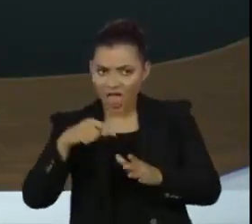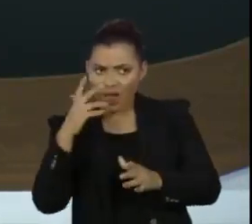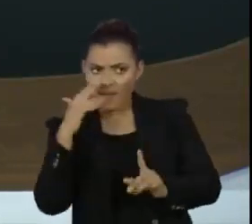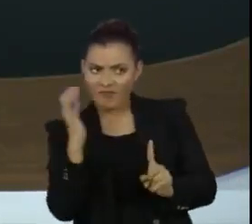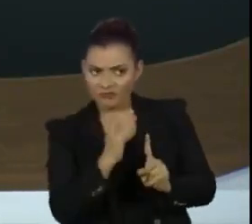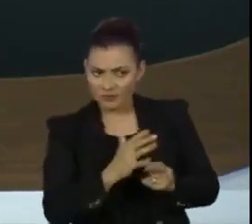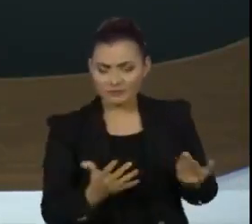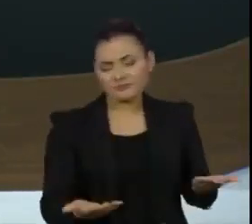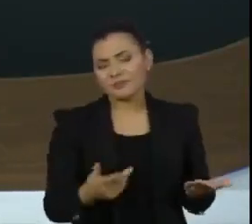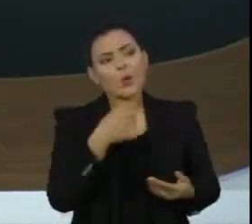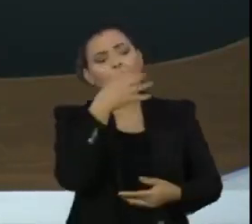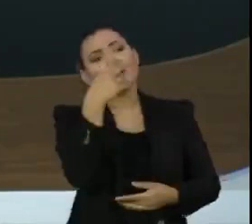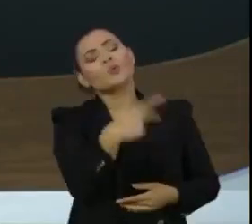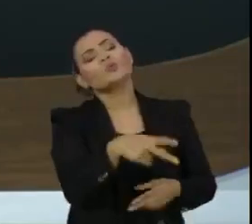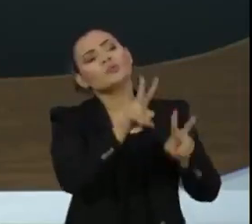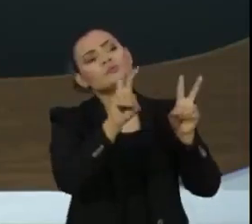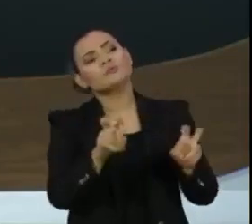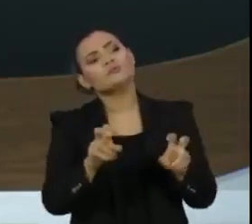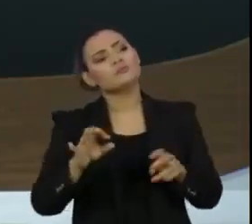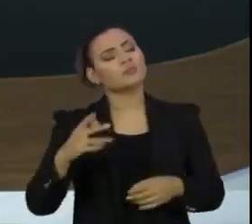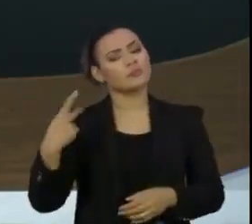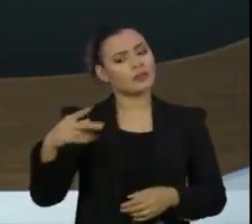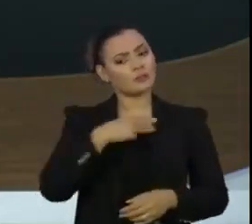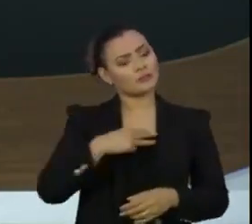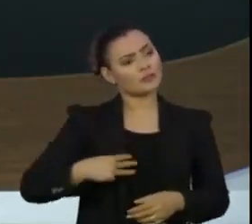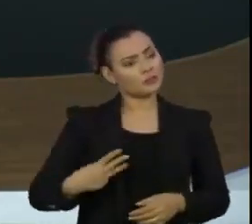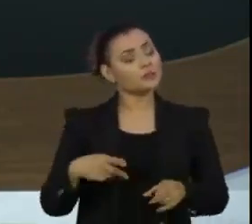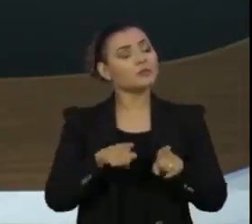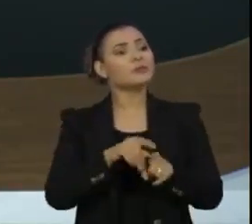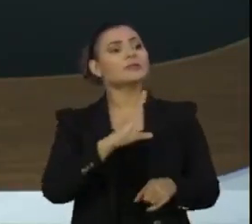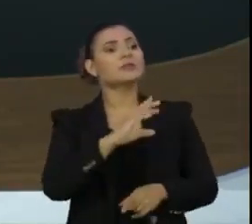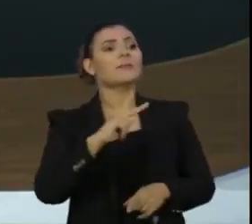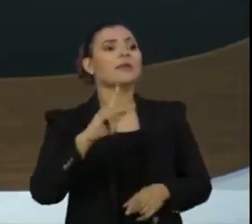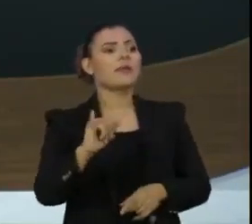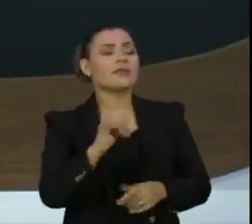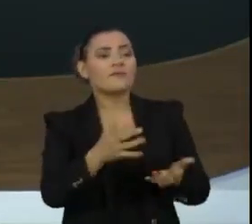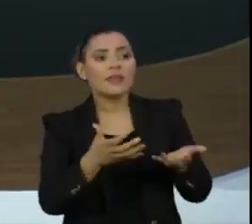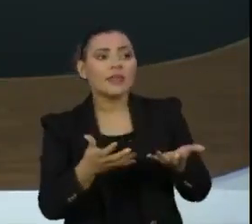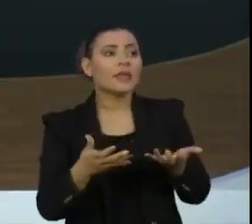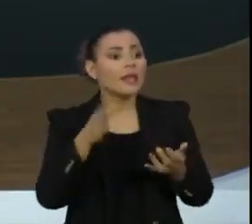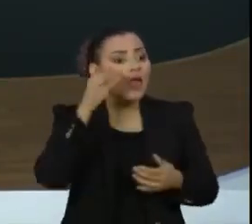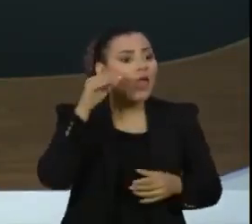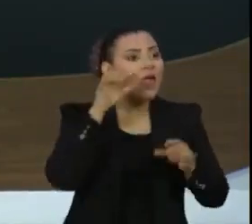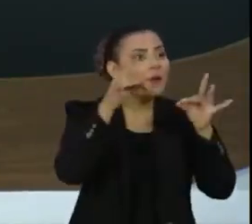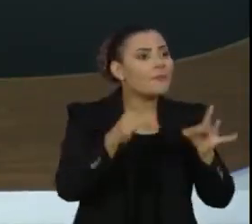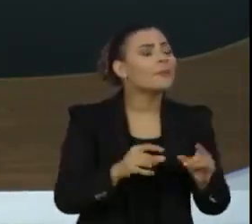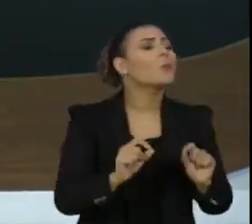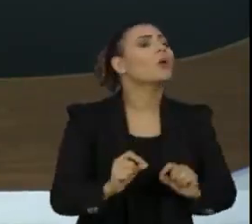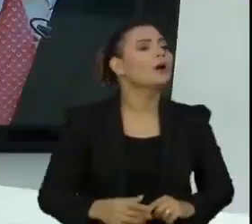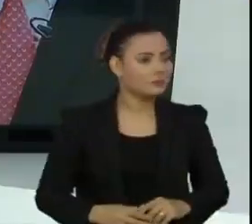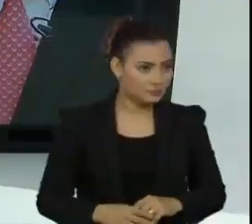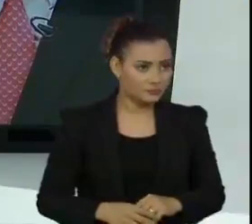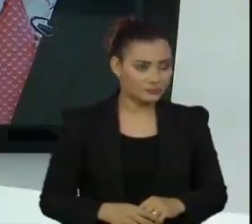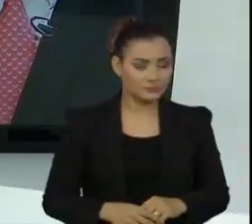Como o senhor viu essas declarações do ministro e o que a CPI vai querer ouvir dele, senador?